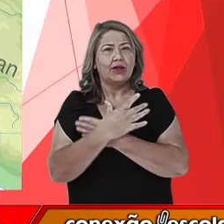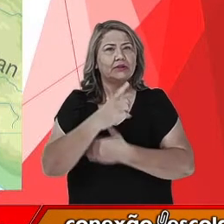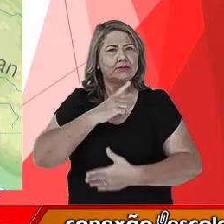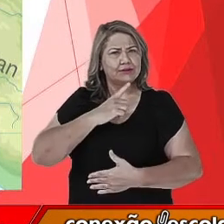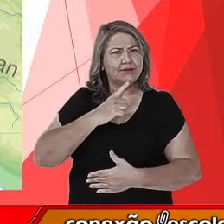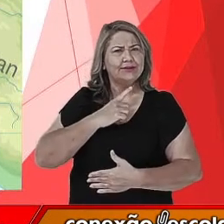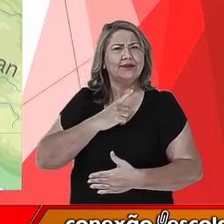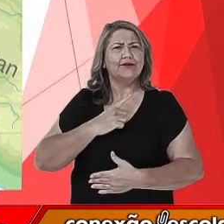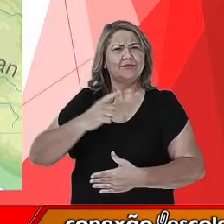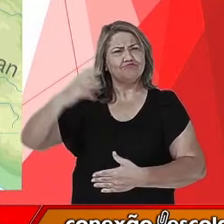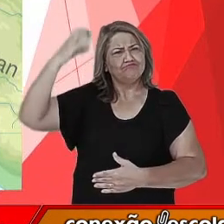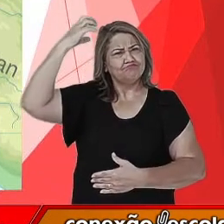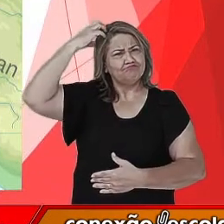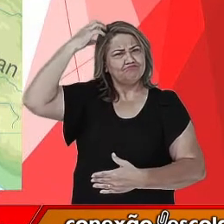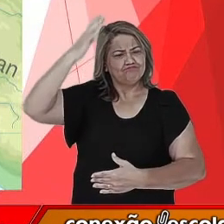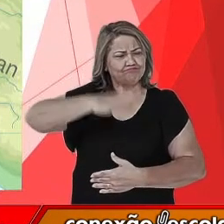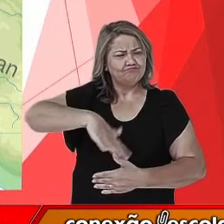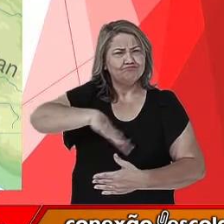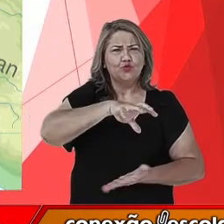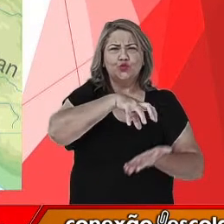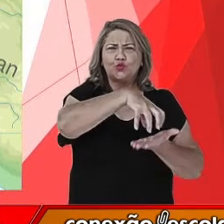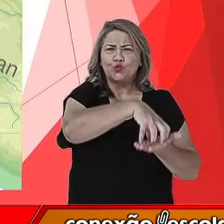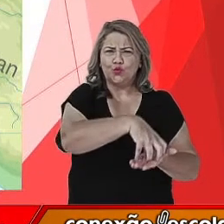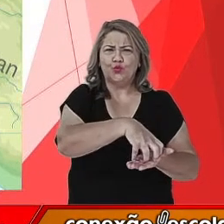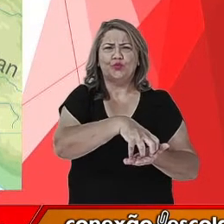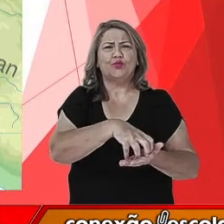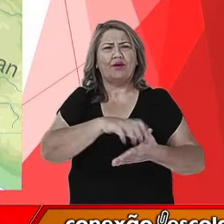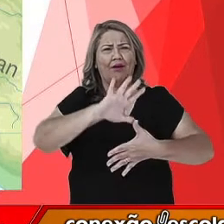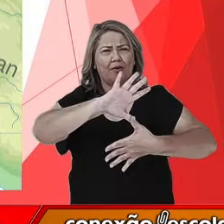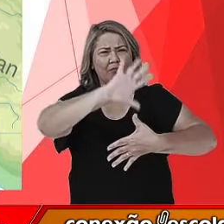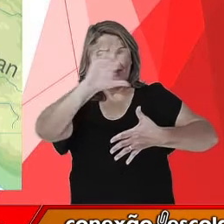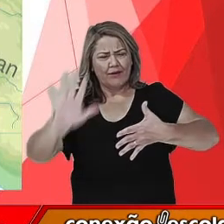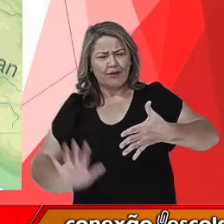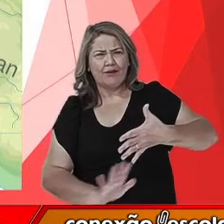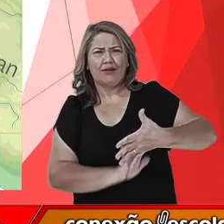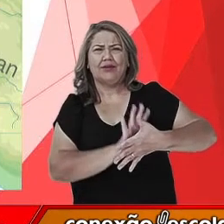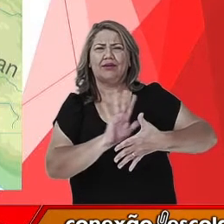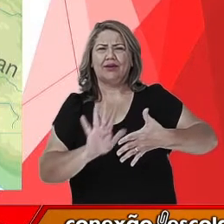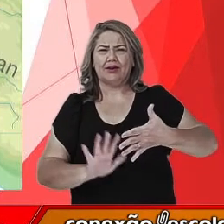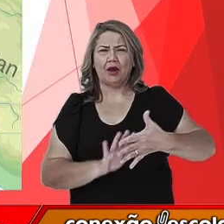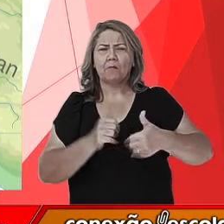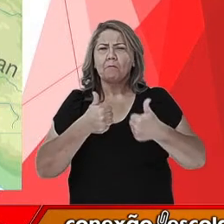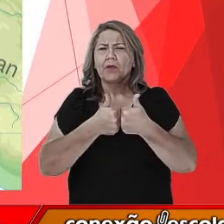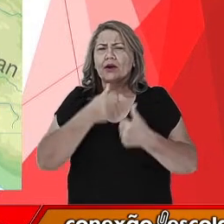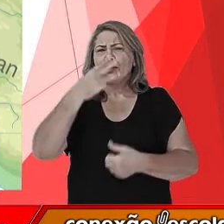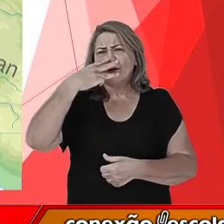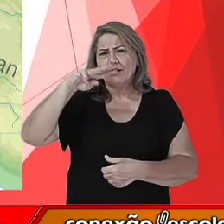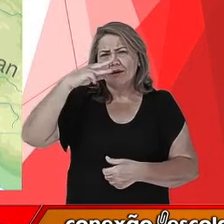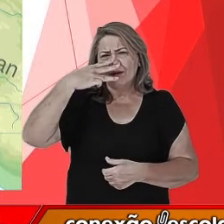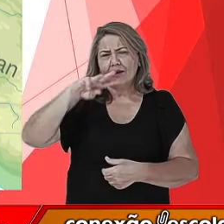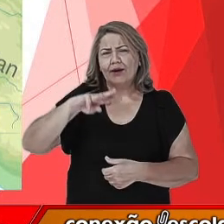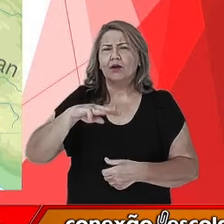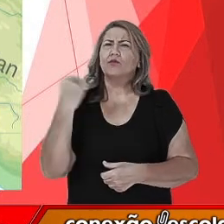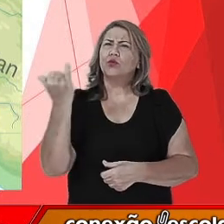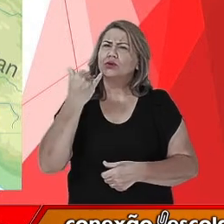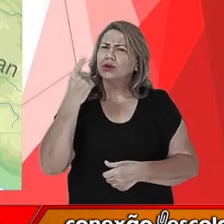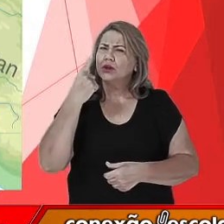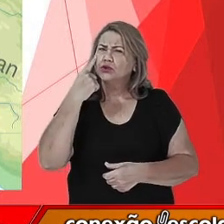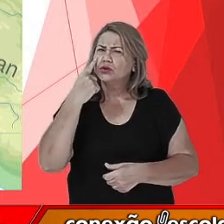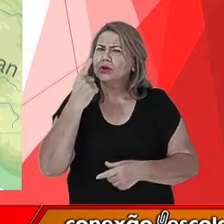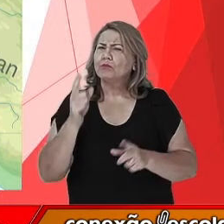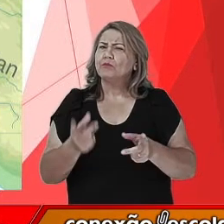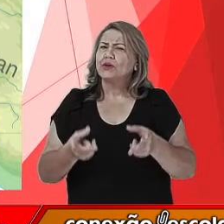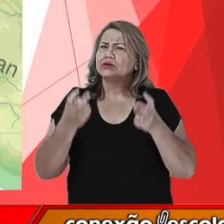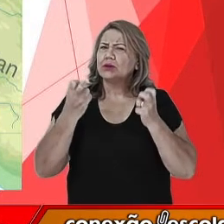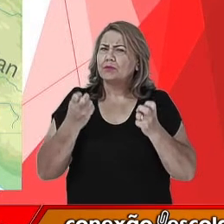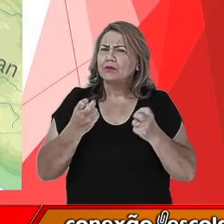das Américas que as Américas conheceram. Ele ocupou a região de parte do México e é importante nós percebermos